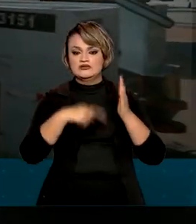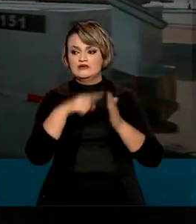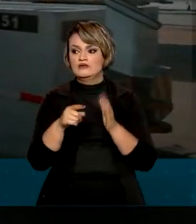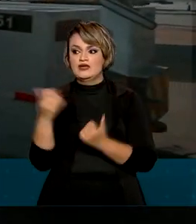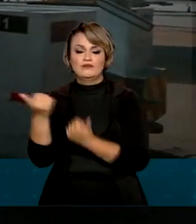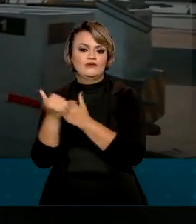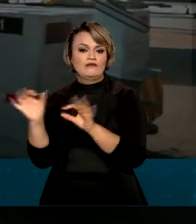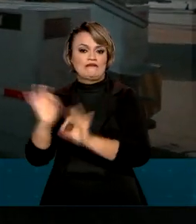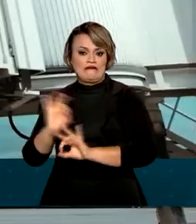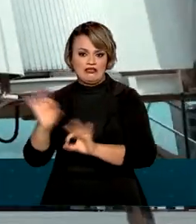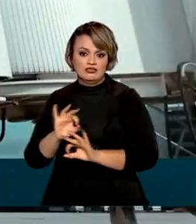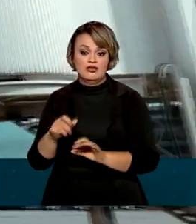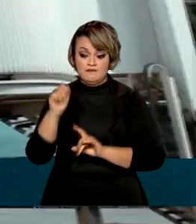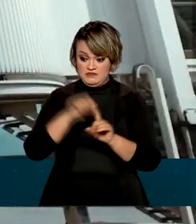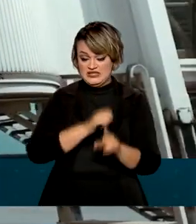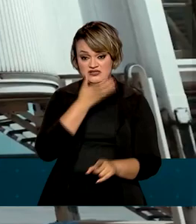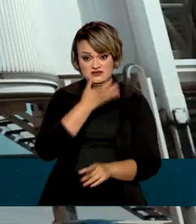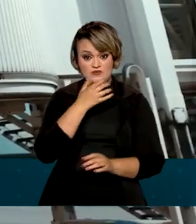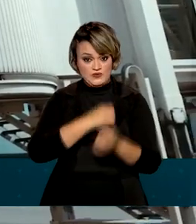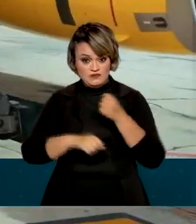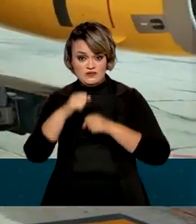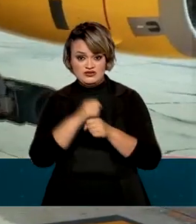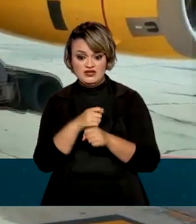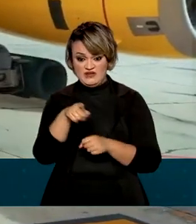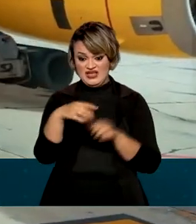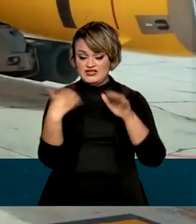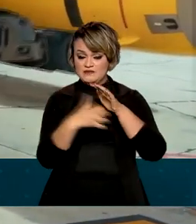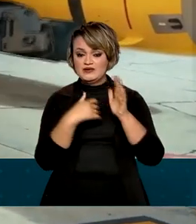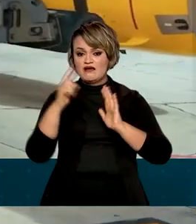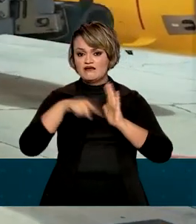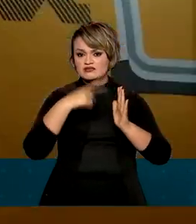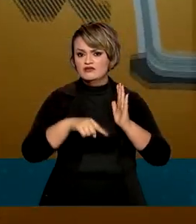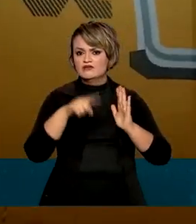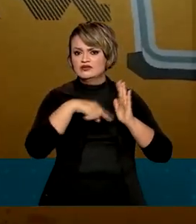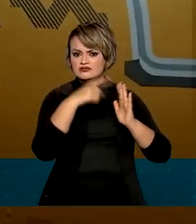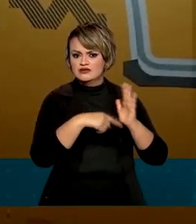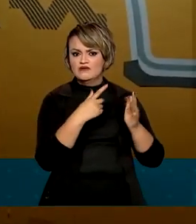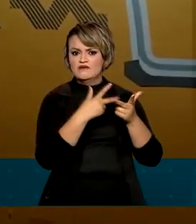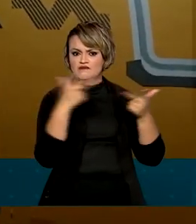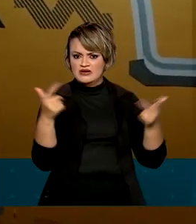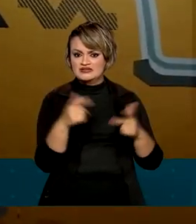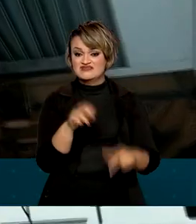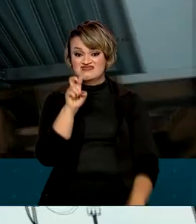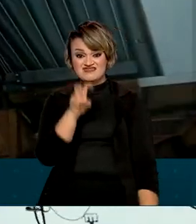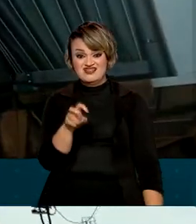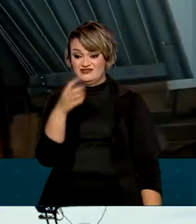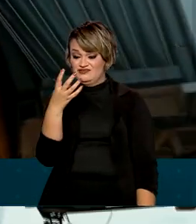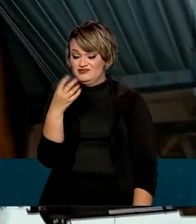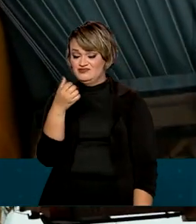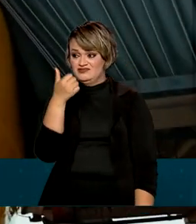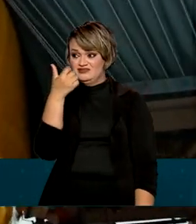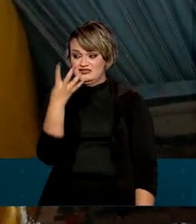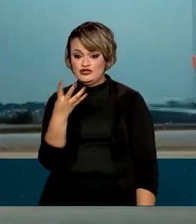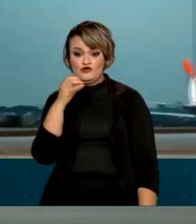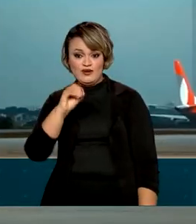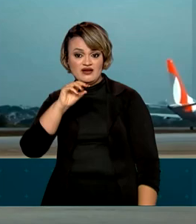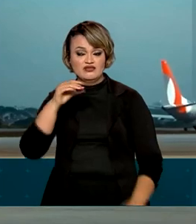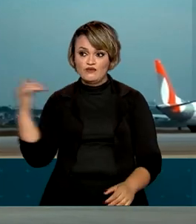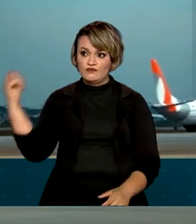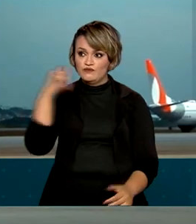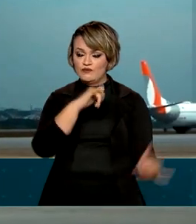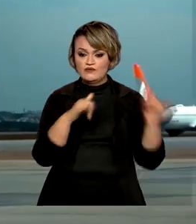assistência. Em dezembro do ano passado, a Itapemirim suspendeu as operações no Brasil, cancelou 514 voos e deixou